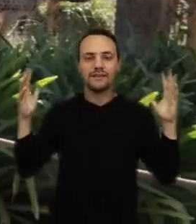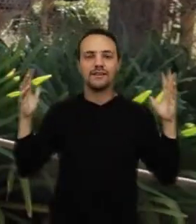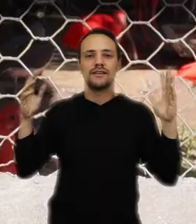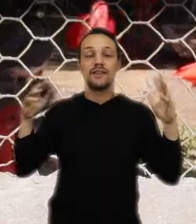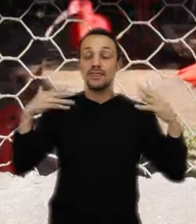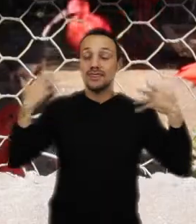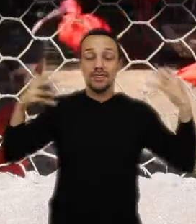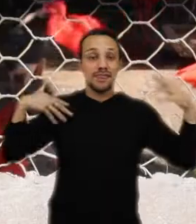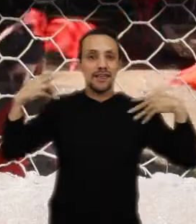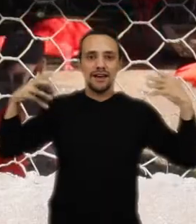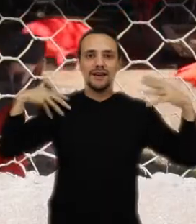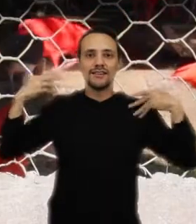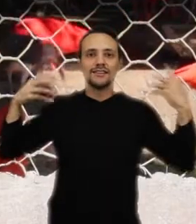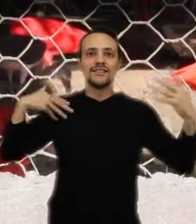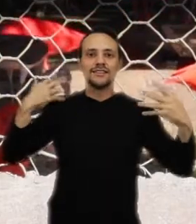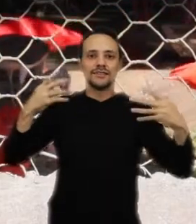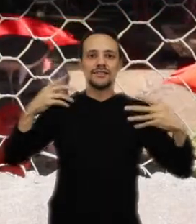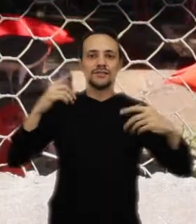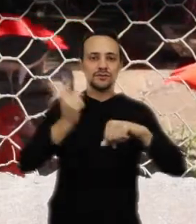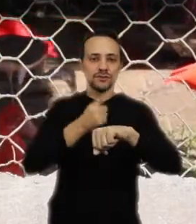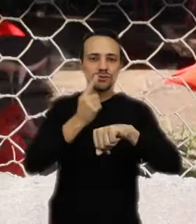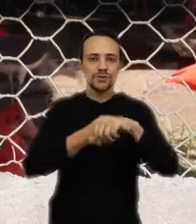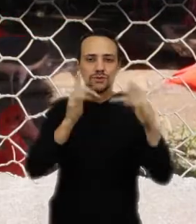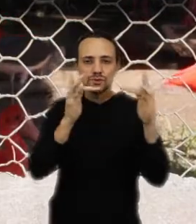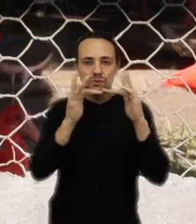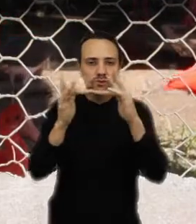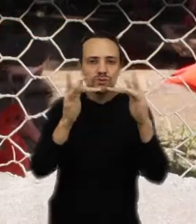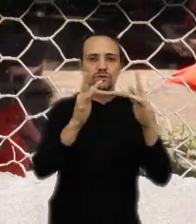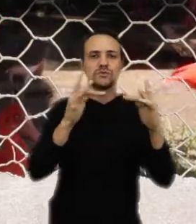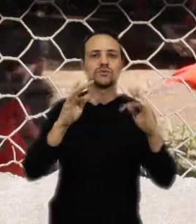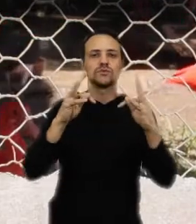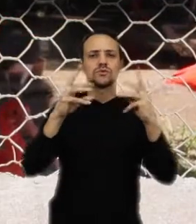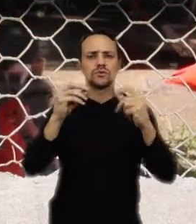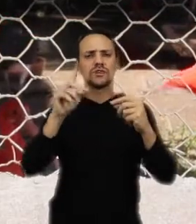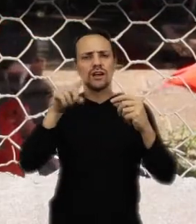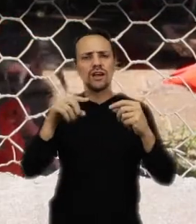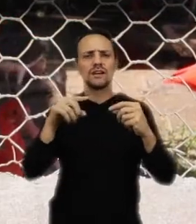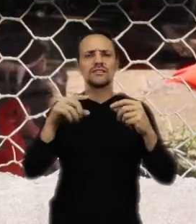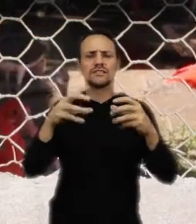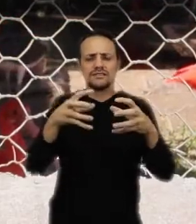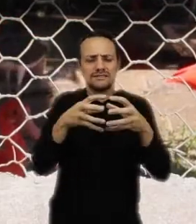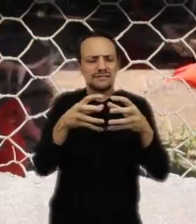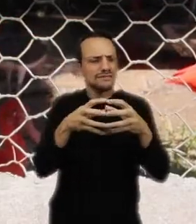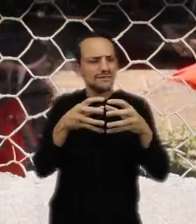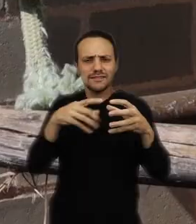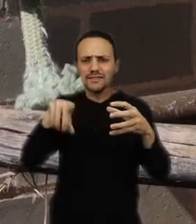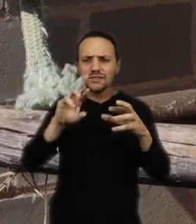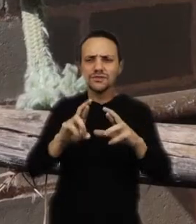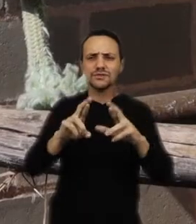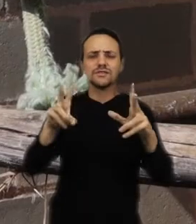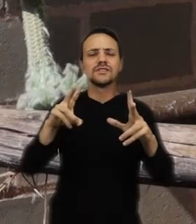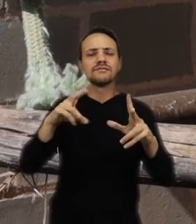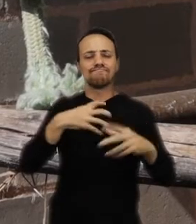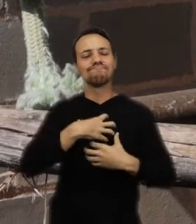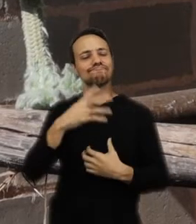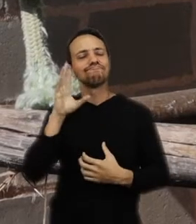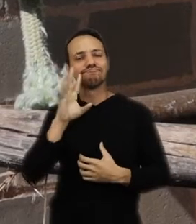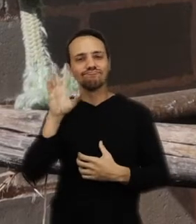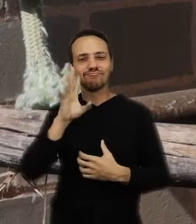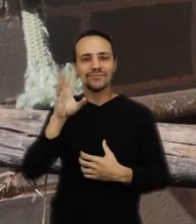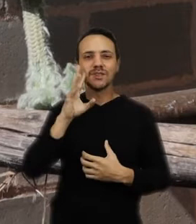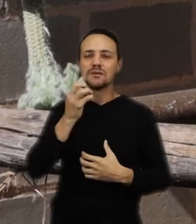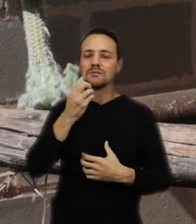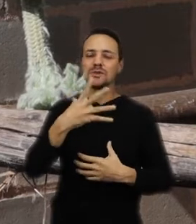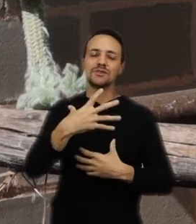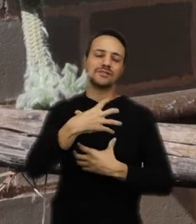alegria, né? Alegria desse contato. É tudo novo, né? Tudo diferente. E é muito, muito bacana. A gente fica